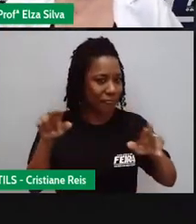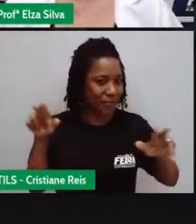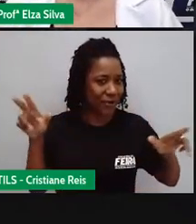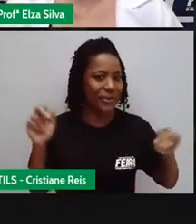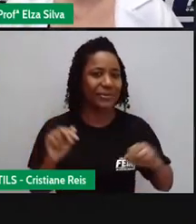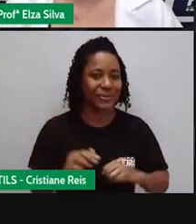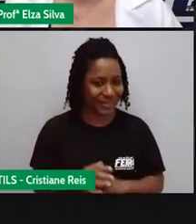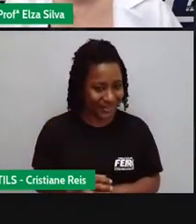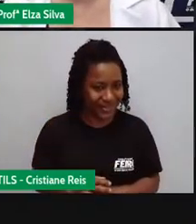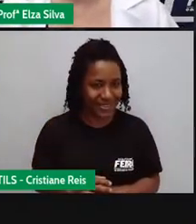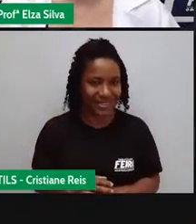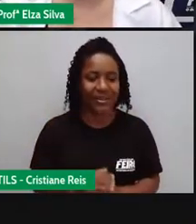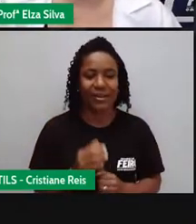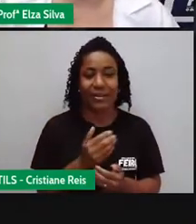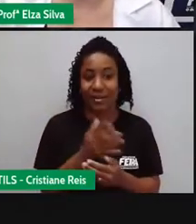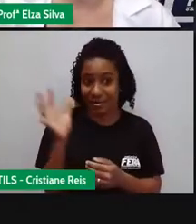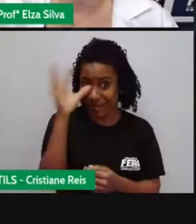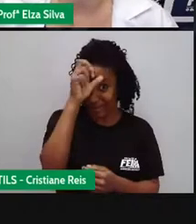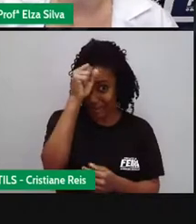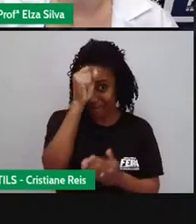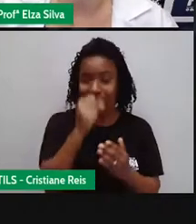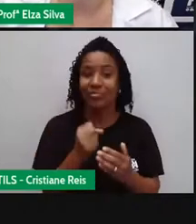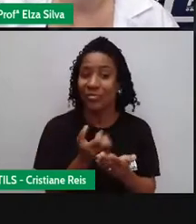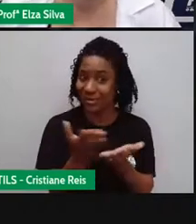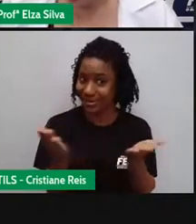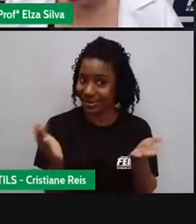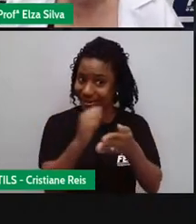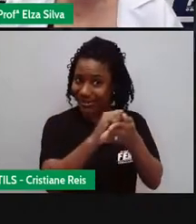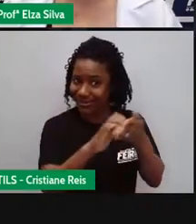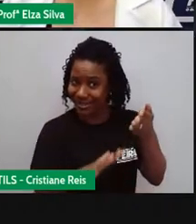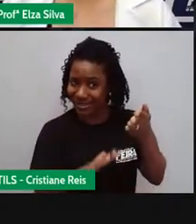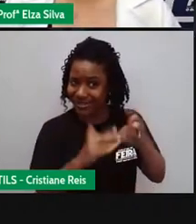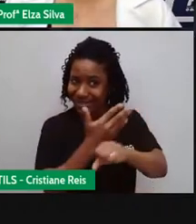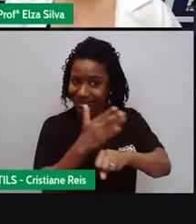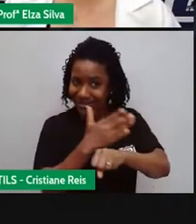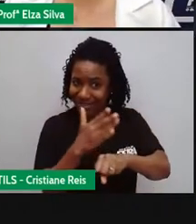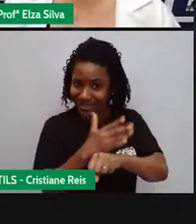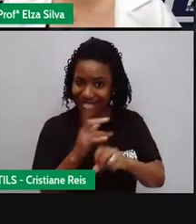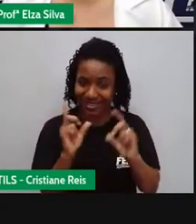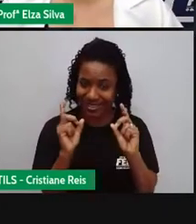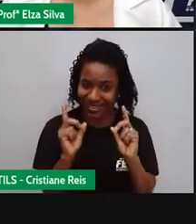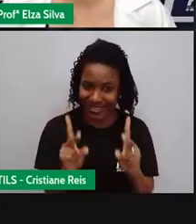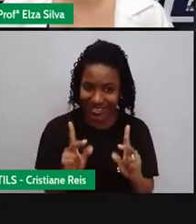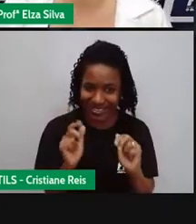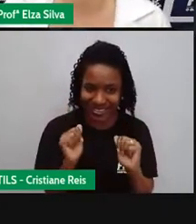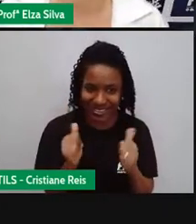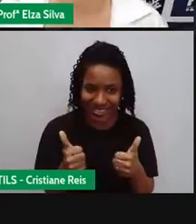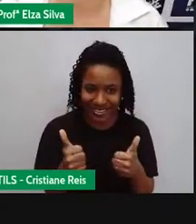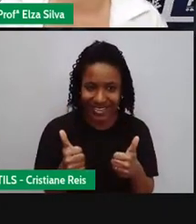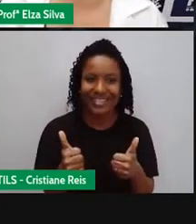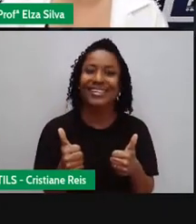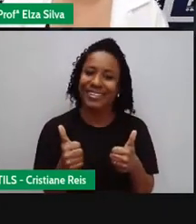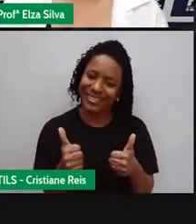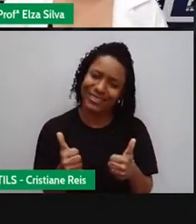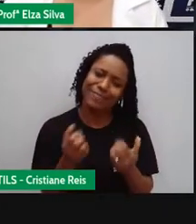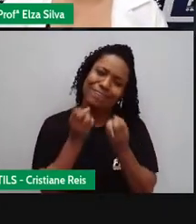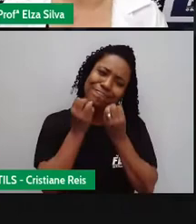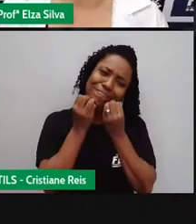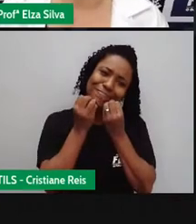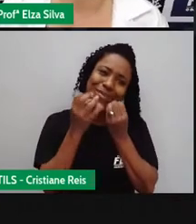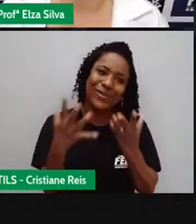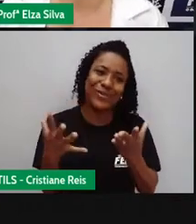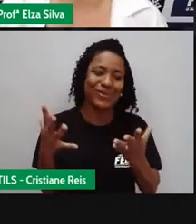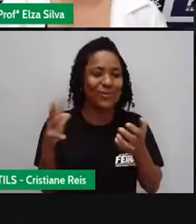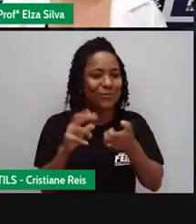conto com vocês Para realizar Essa tarefa Ok students? Nice to see you Foi muito